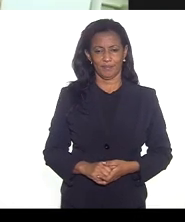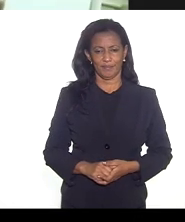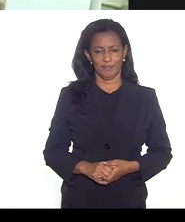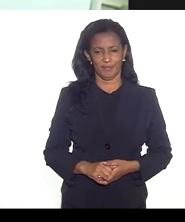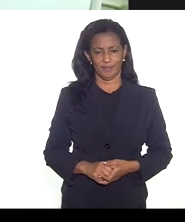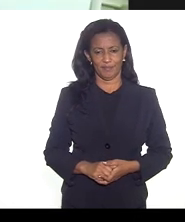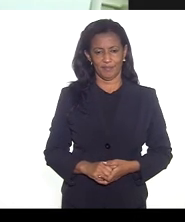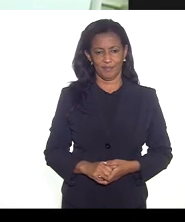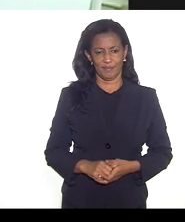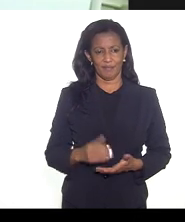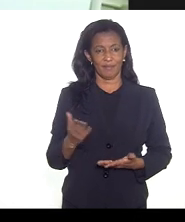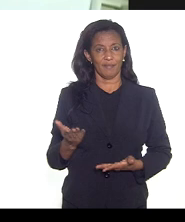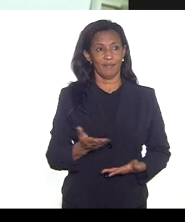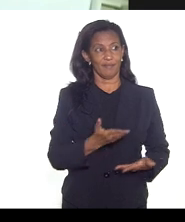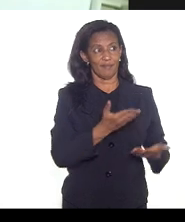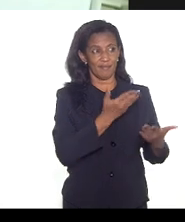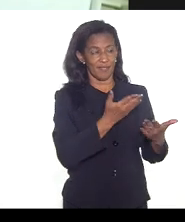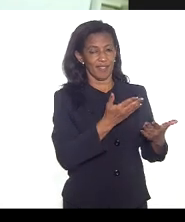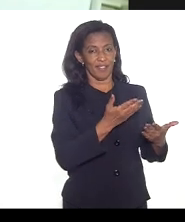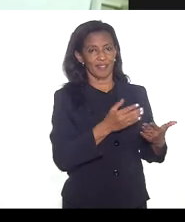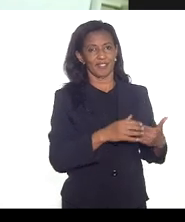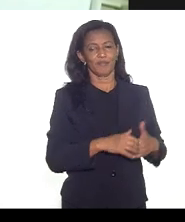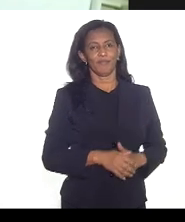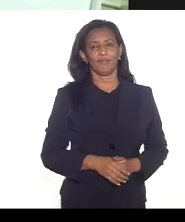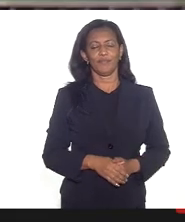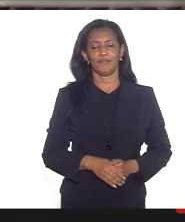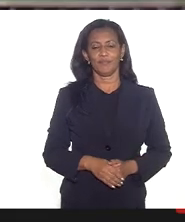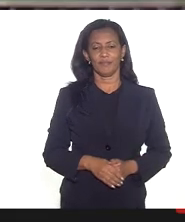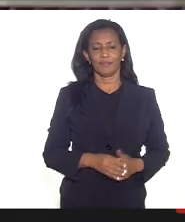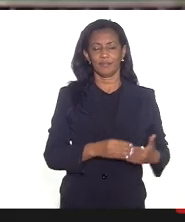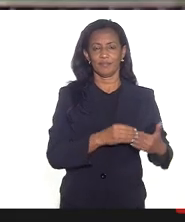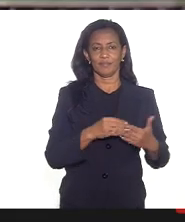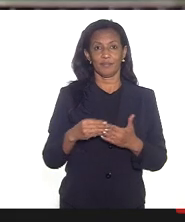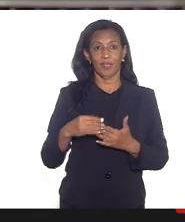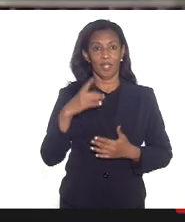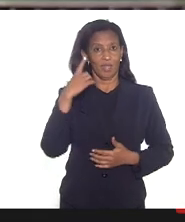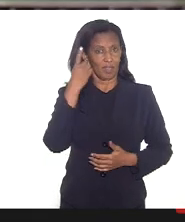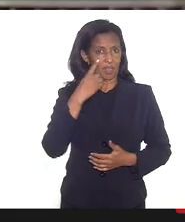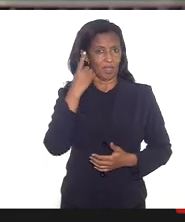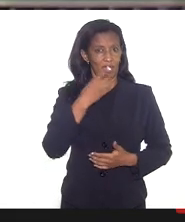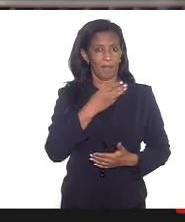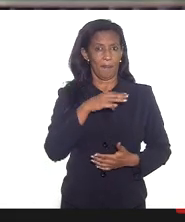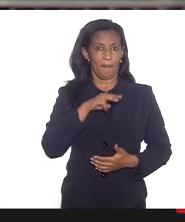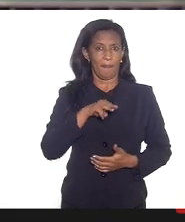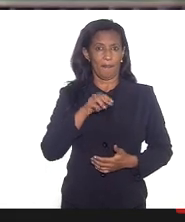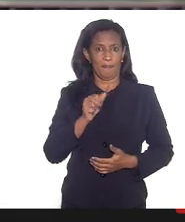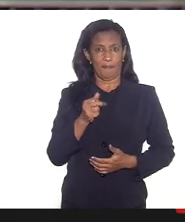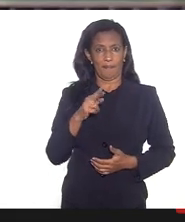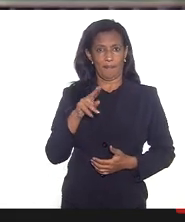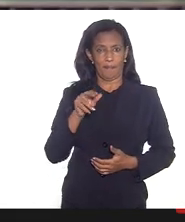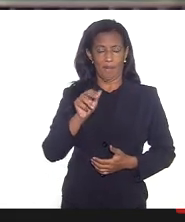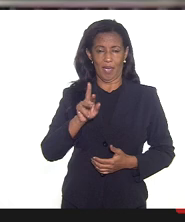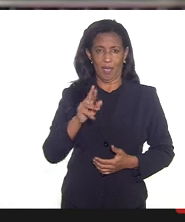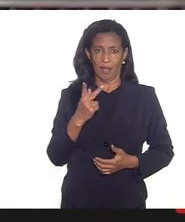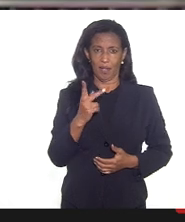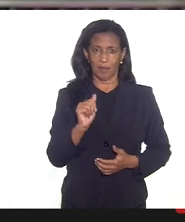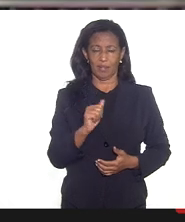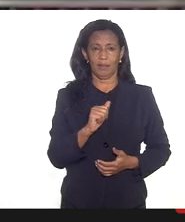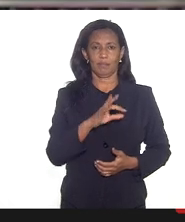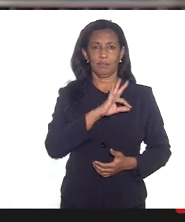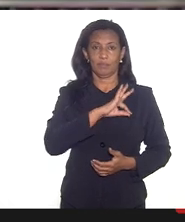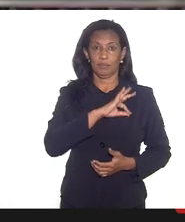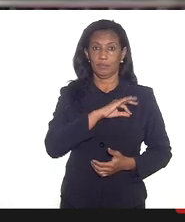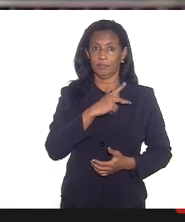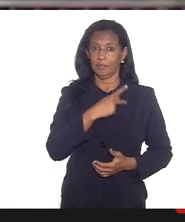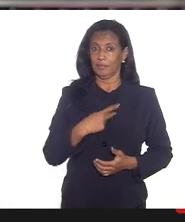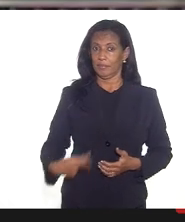eu passo novamente a condução da mesa para a deputada Marta Rocha nossa presidenta na comissão de